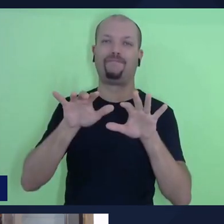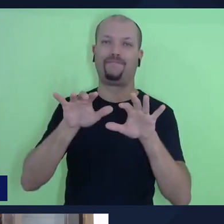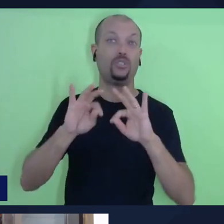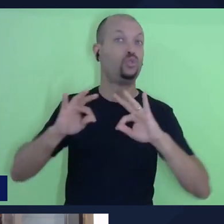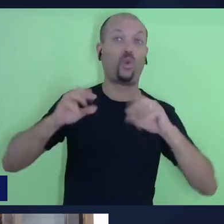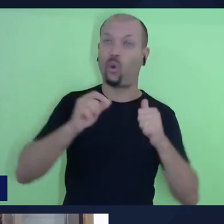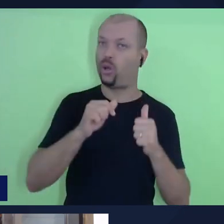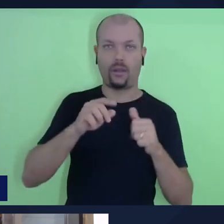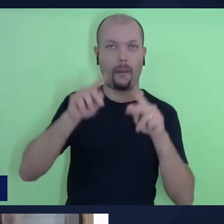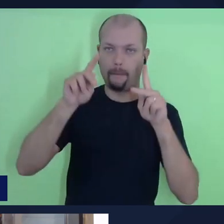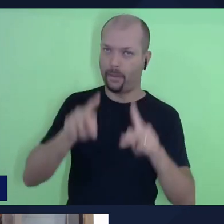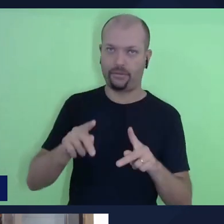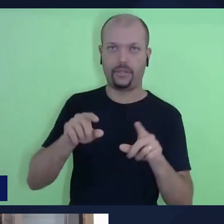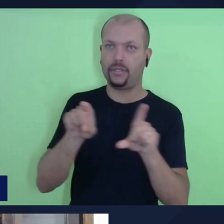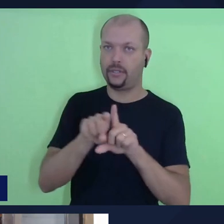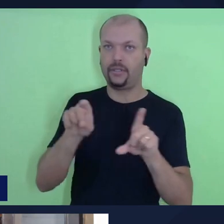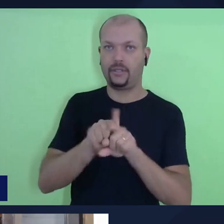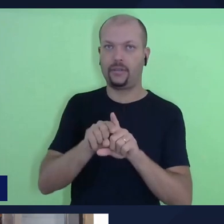os povos e para a própria